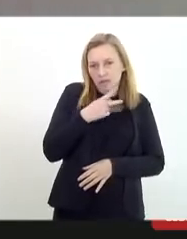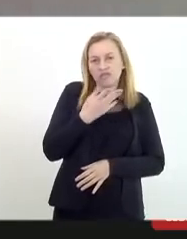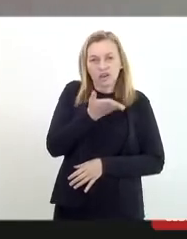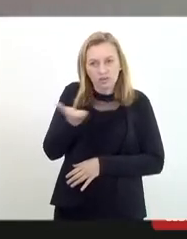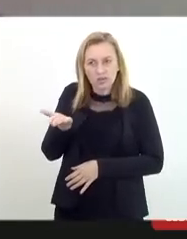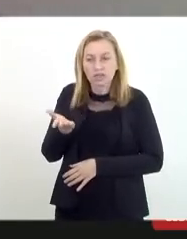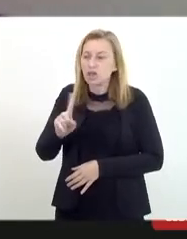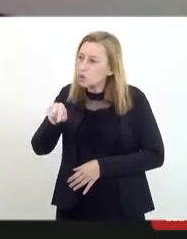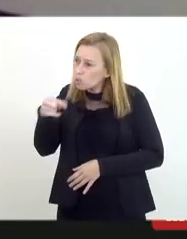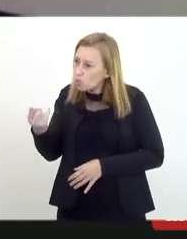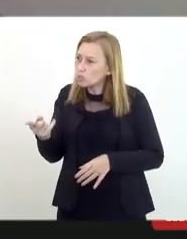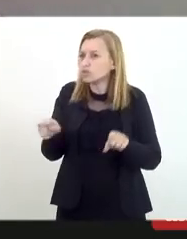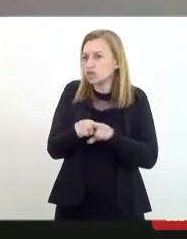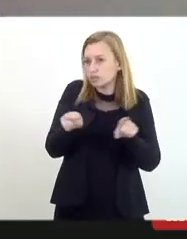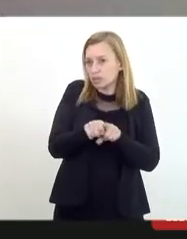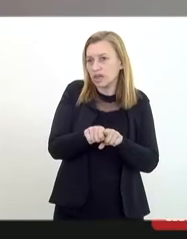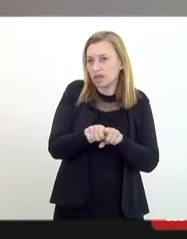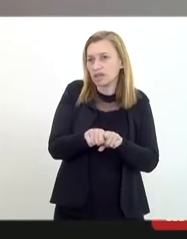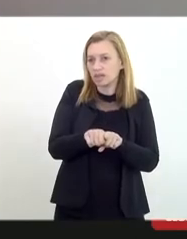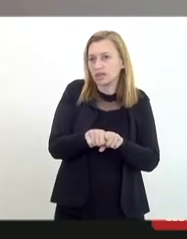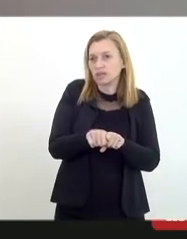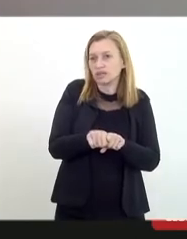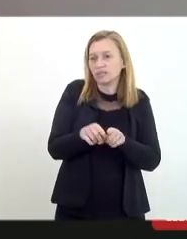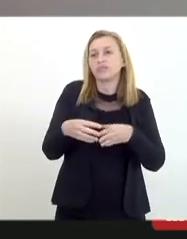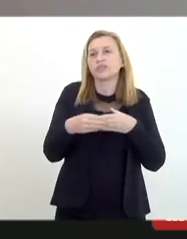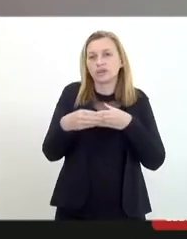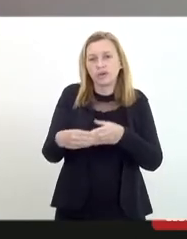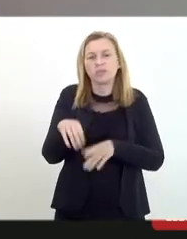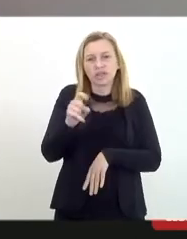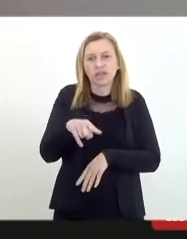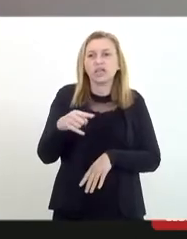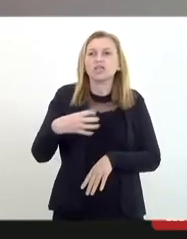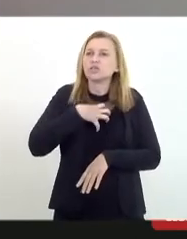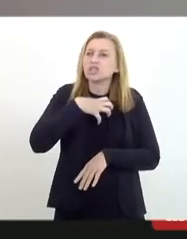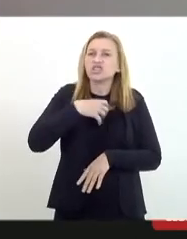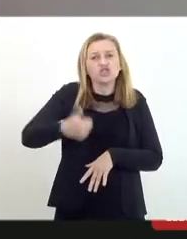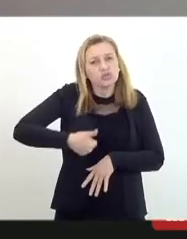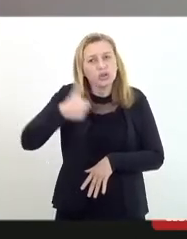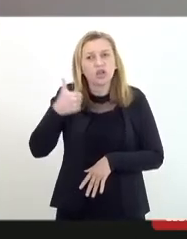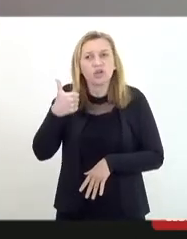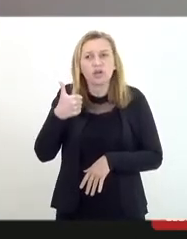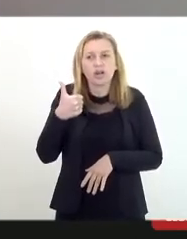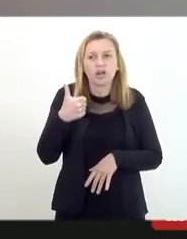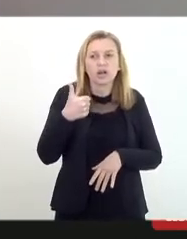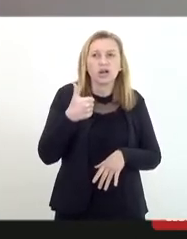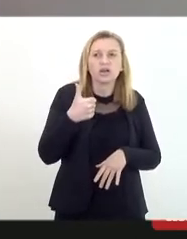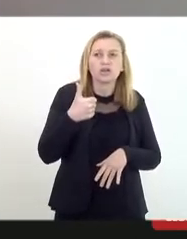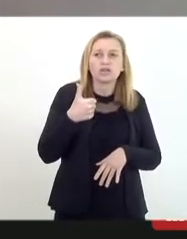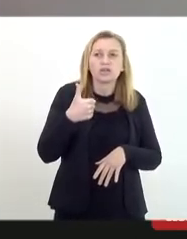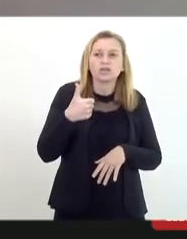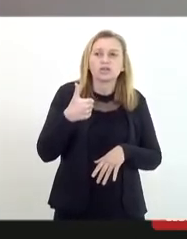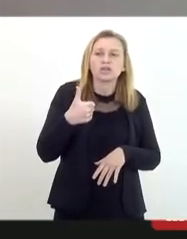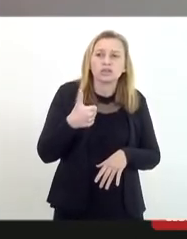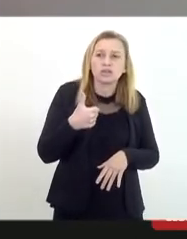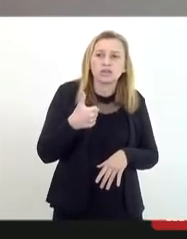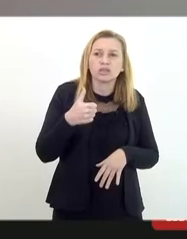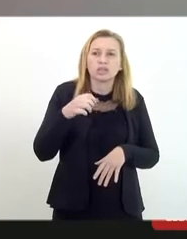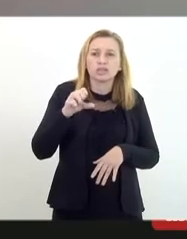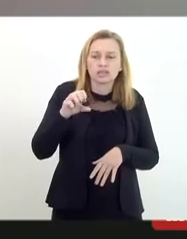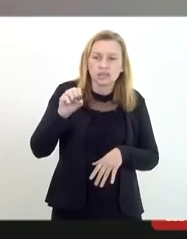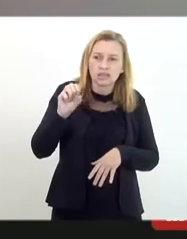Outras medidas, nós fizemos esse encaminhamento no sentido de melhorar a atuação do CNJ, do CNP,